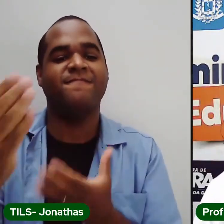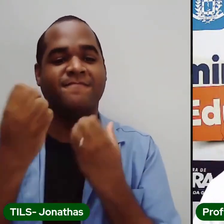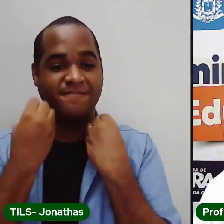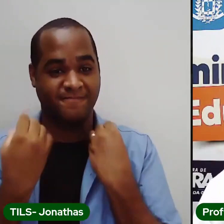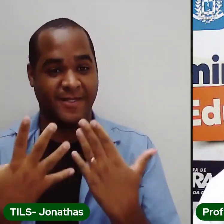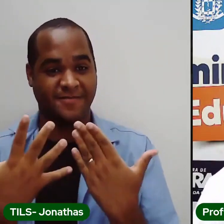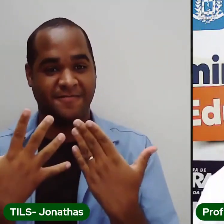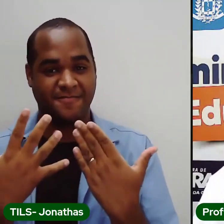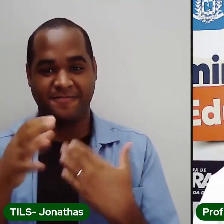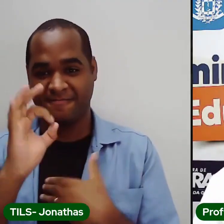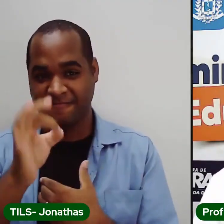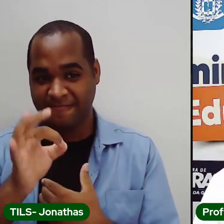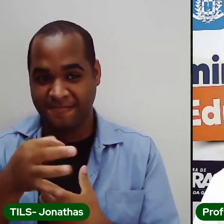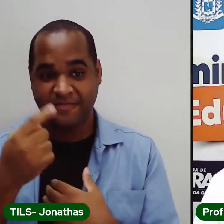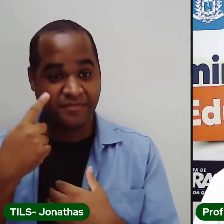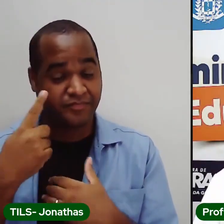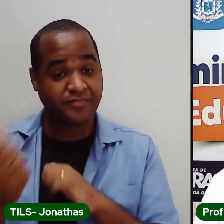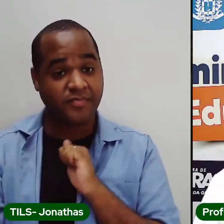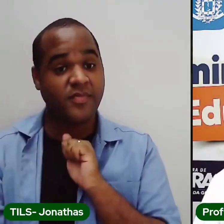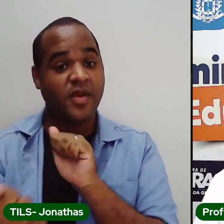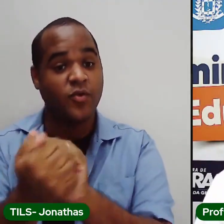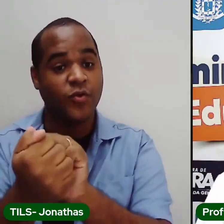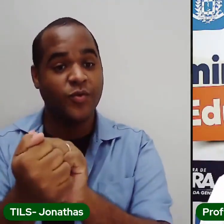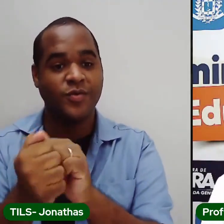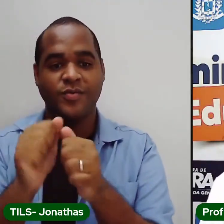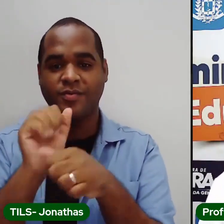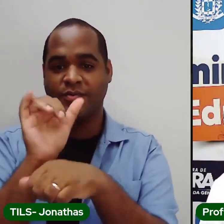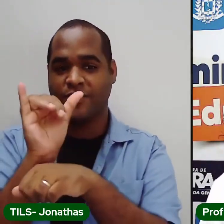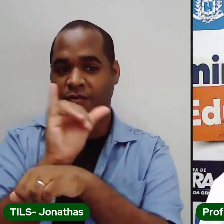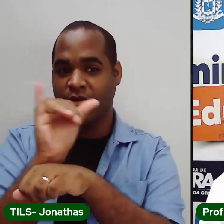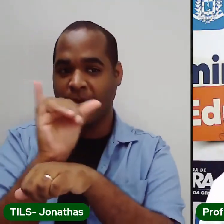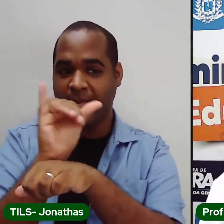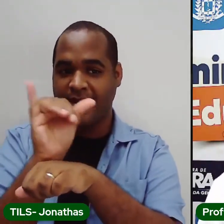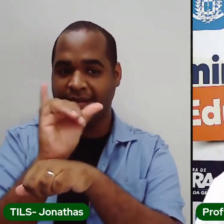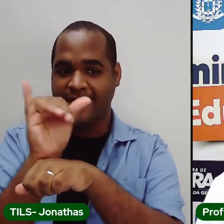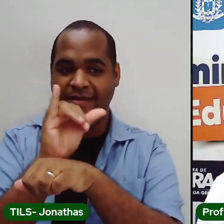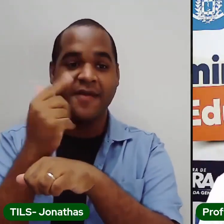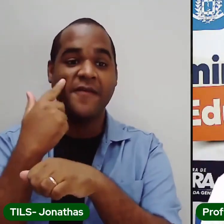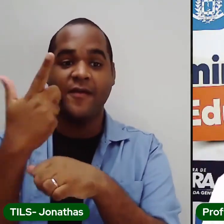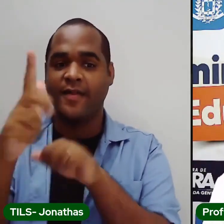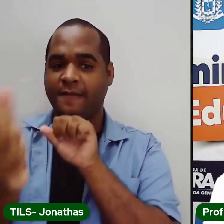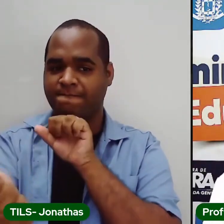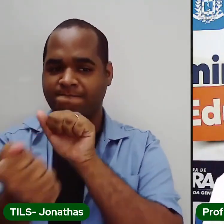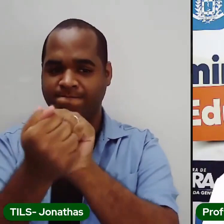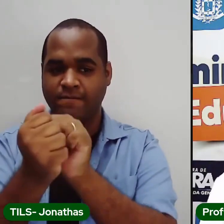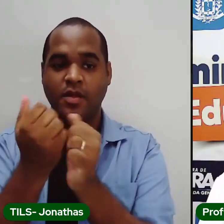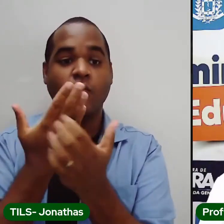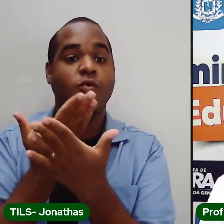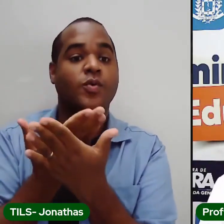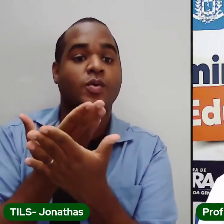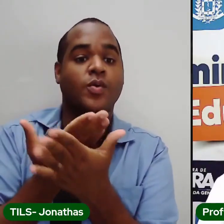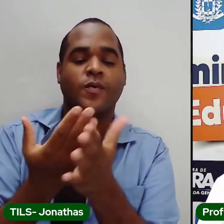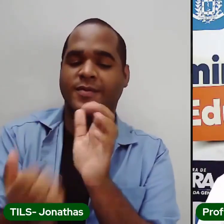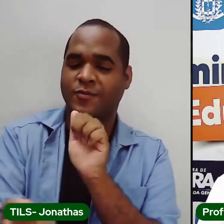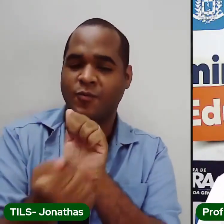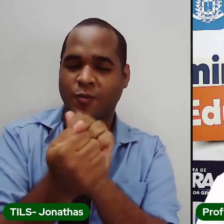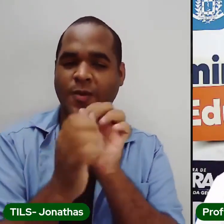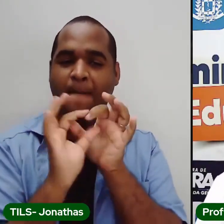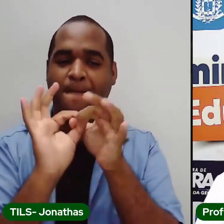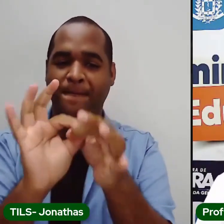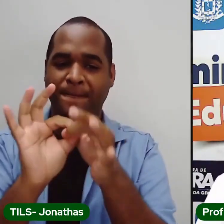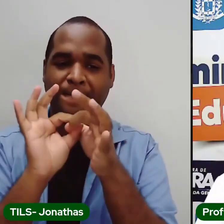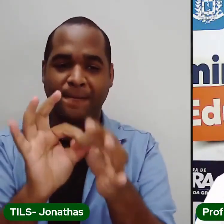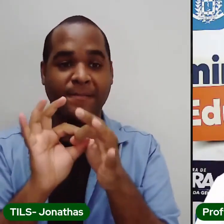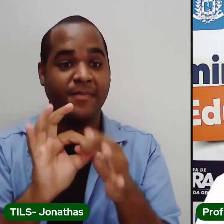Certo? Eu vou acompanhar vocês aqui pelo YouTube e vocês vão me acompanhar e a gente vai estudar junto enquanto estivermos